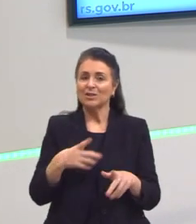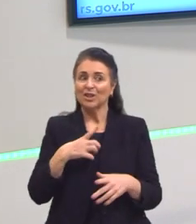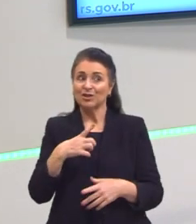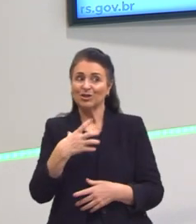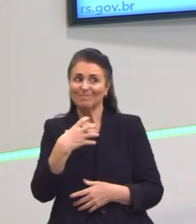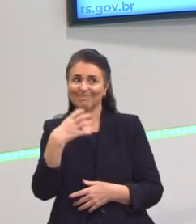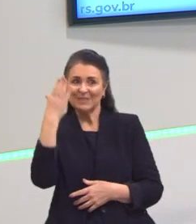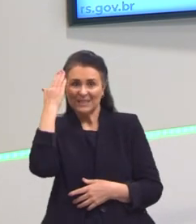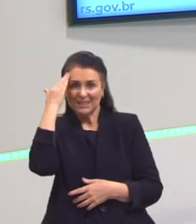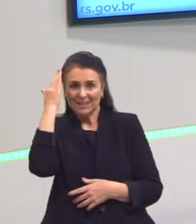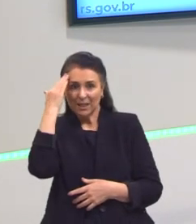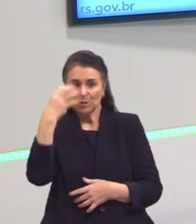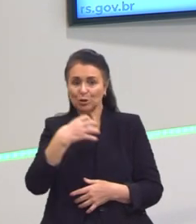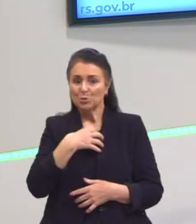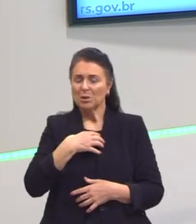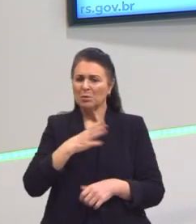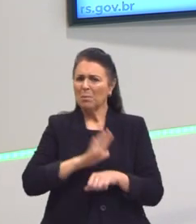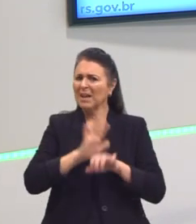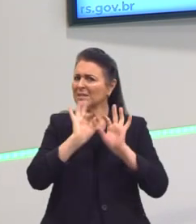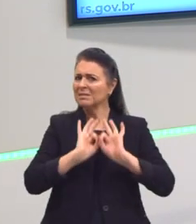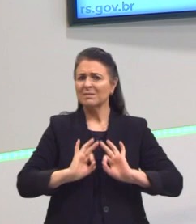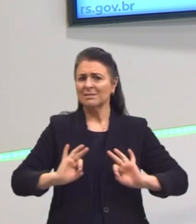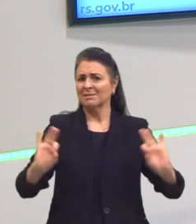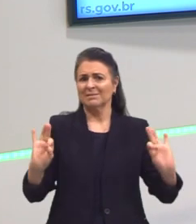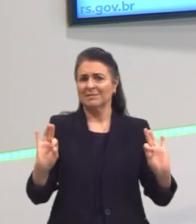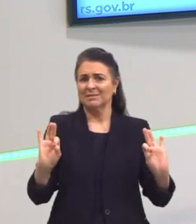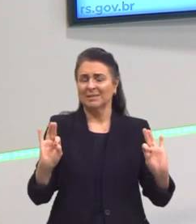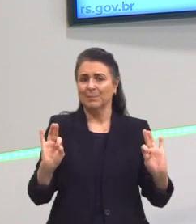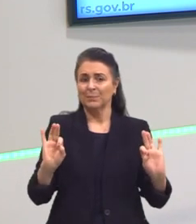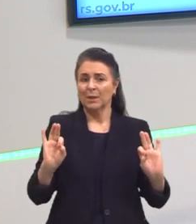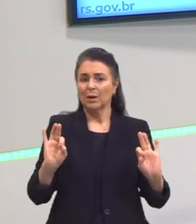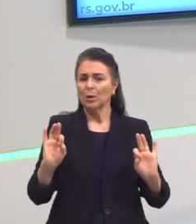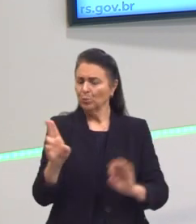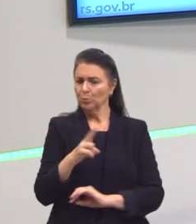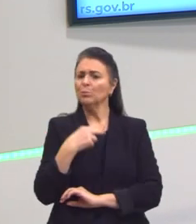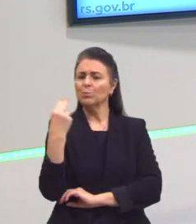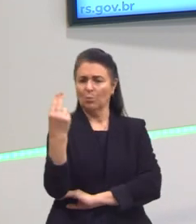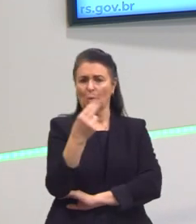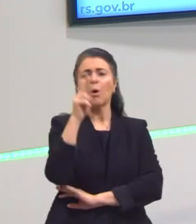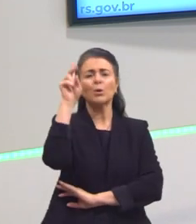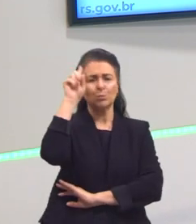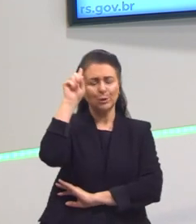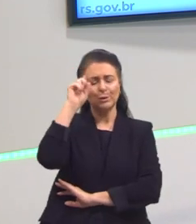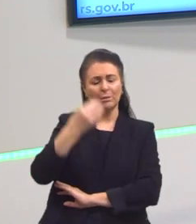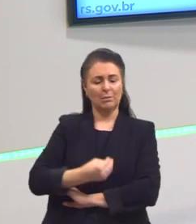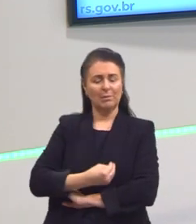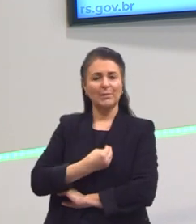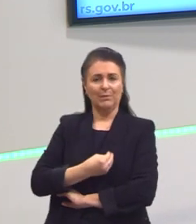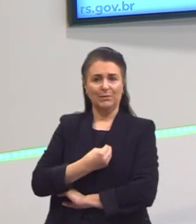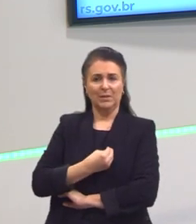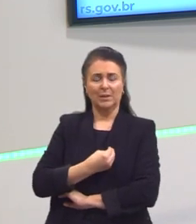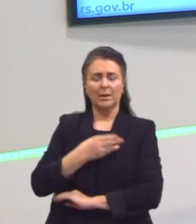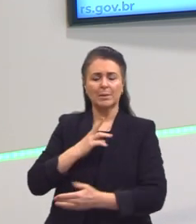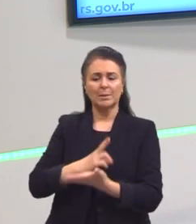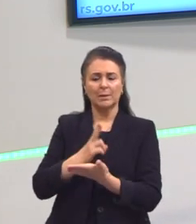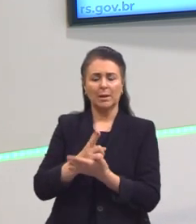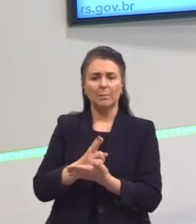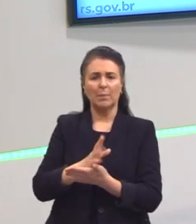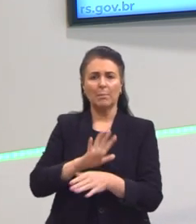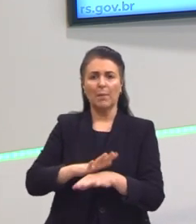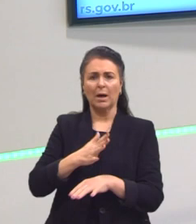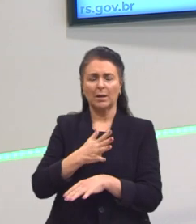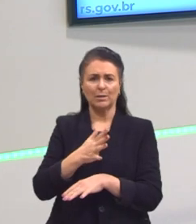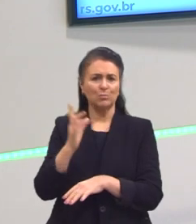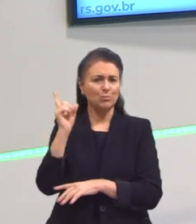muito mais simplificada, né? Claro que no nosso dia a dia, é mais difícil hoje nós pegarmos ali um